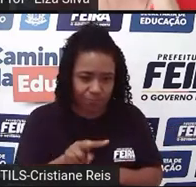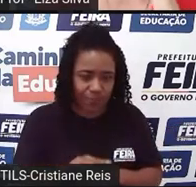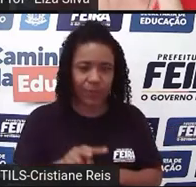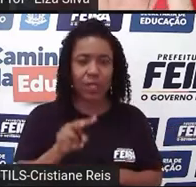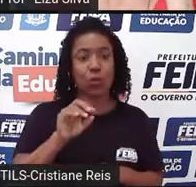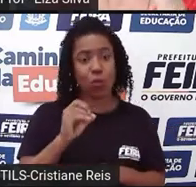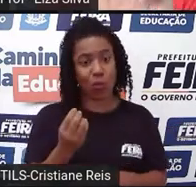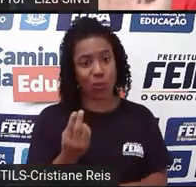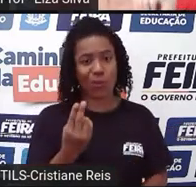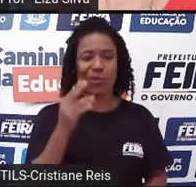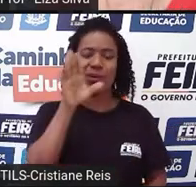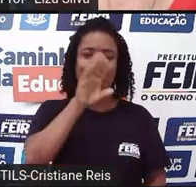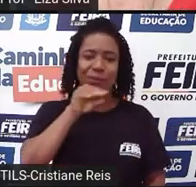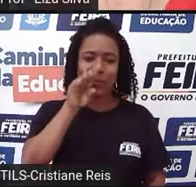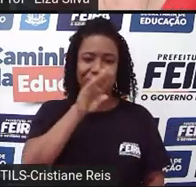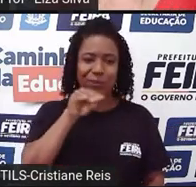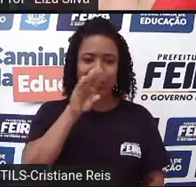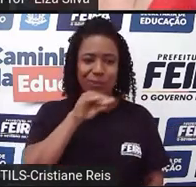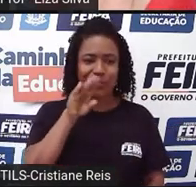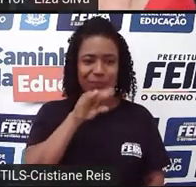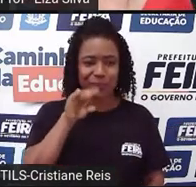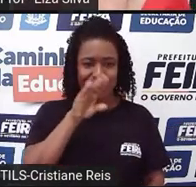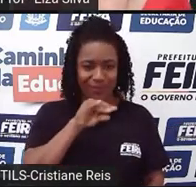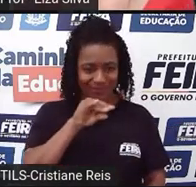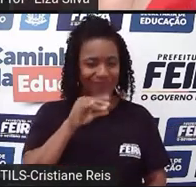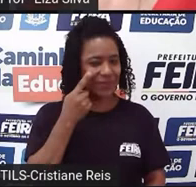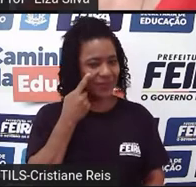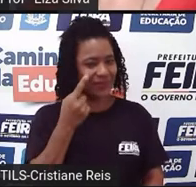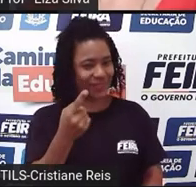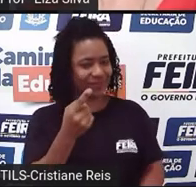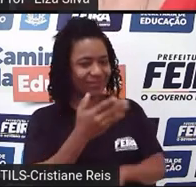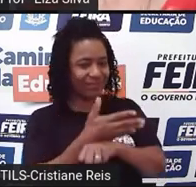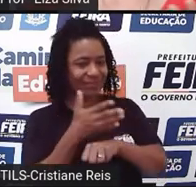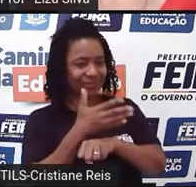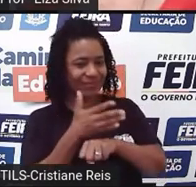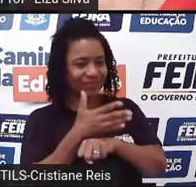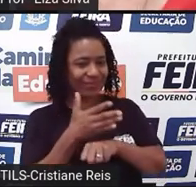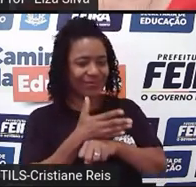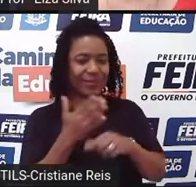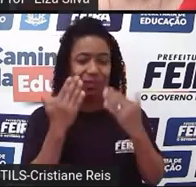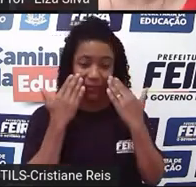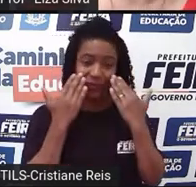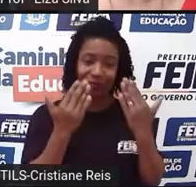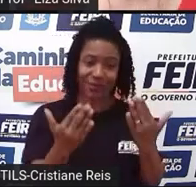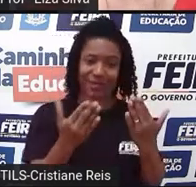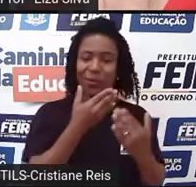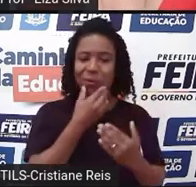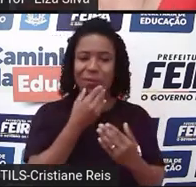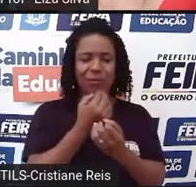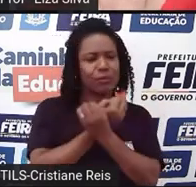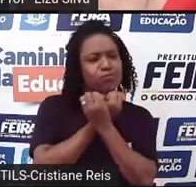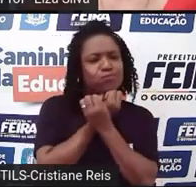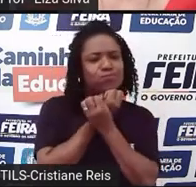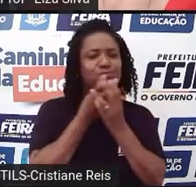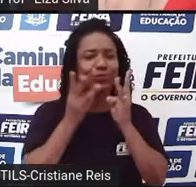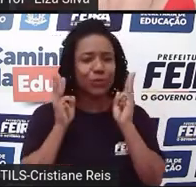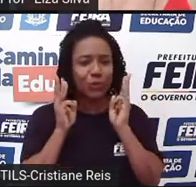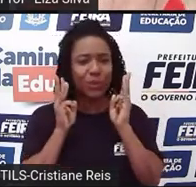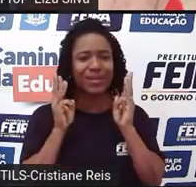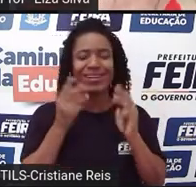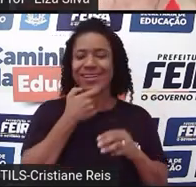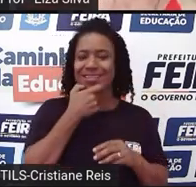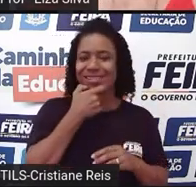inglesa. Então, vamos agora fazer este exercício. Vamos conhecer a história de William Shakespeare, primeiro em inglês,